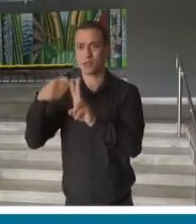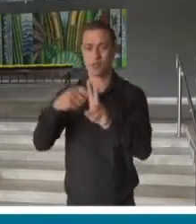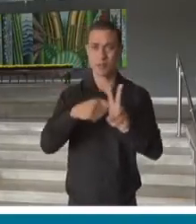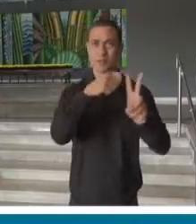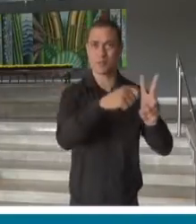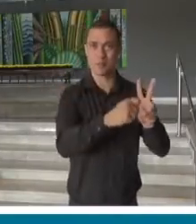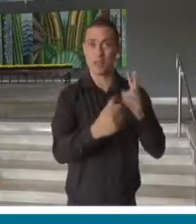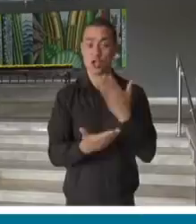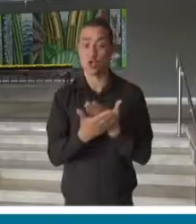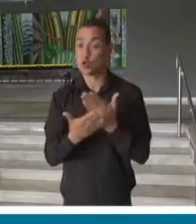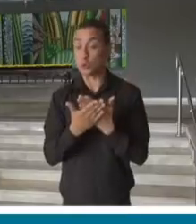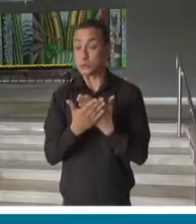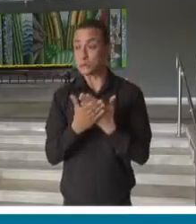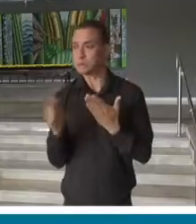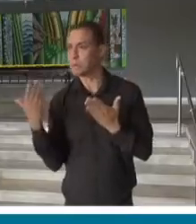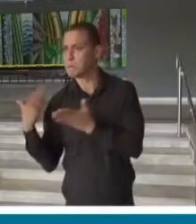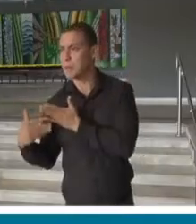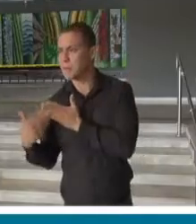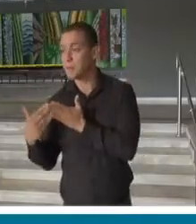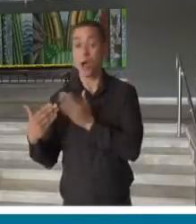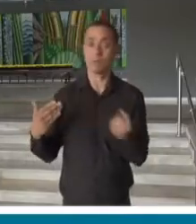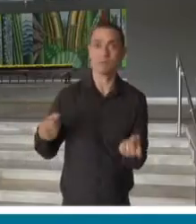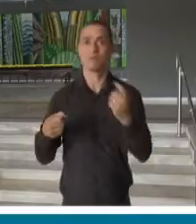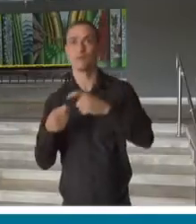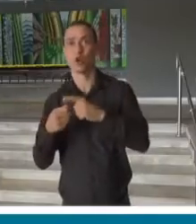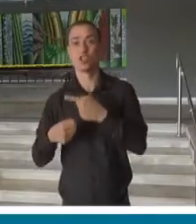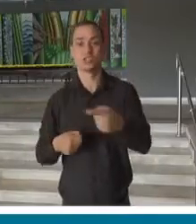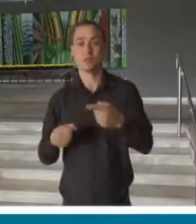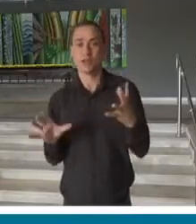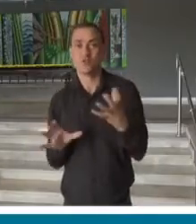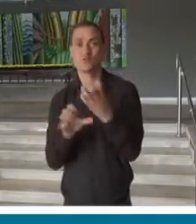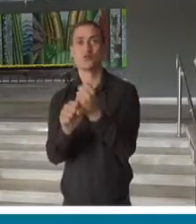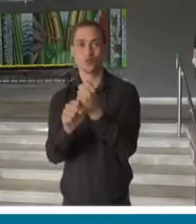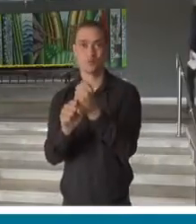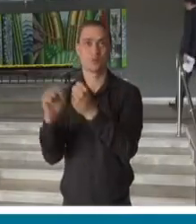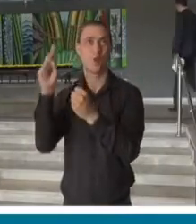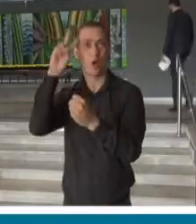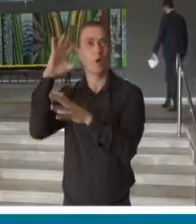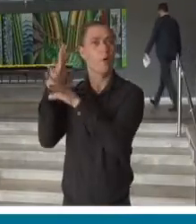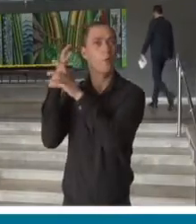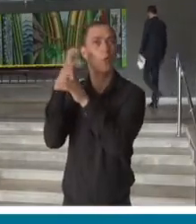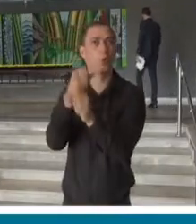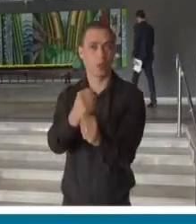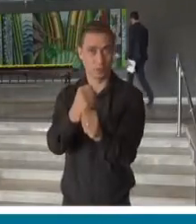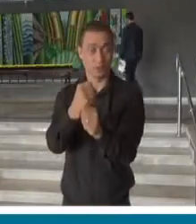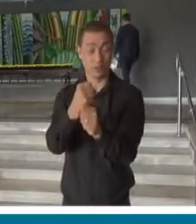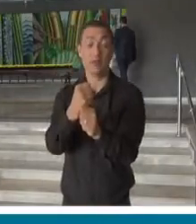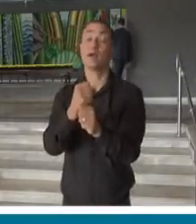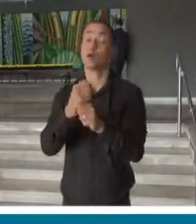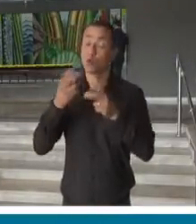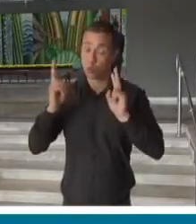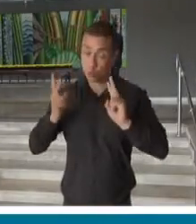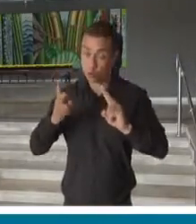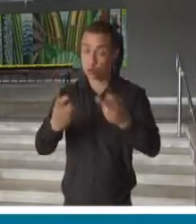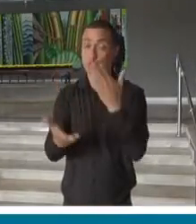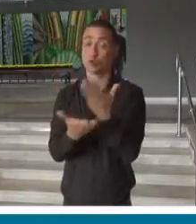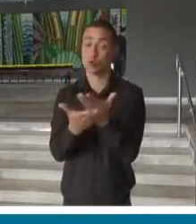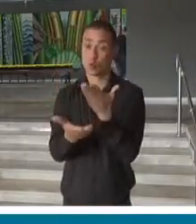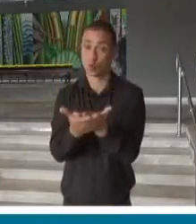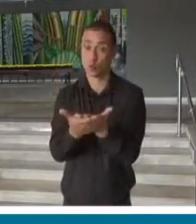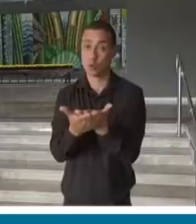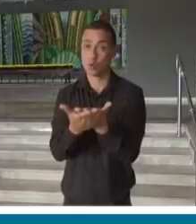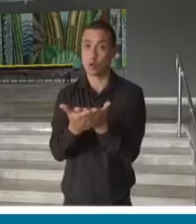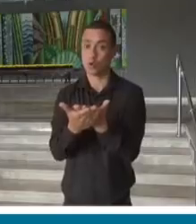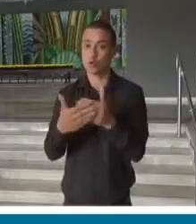para a gente recuperar as aprendizagens essenciais dos nossos estudantes para o percurso educacional, continuará sendo feita